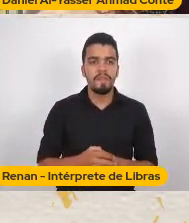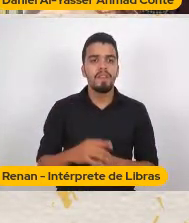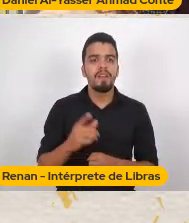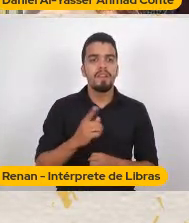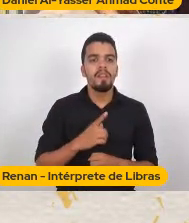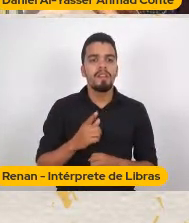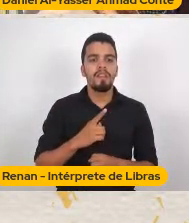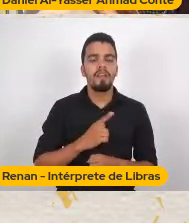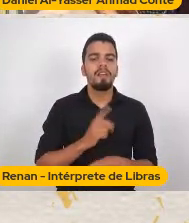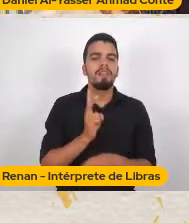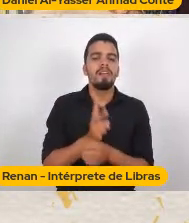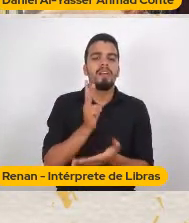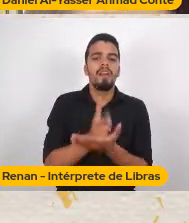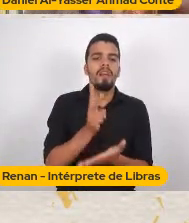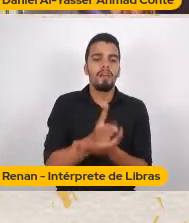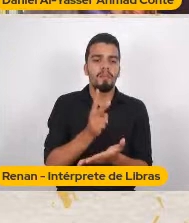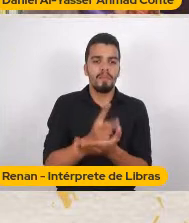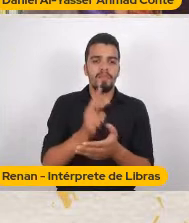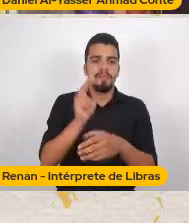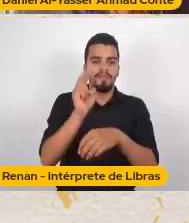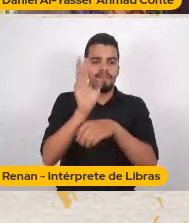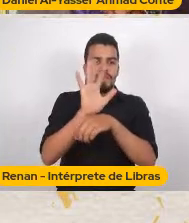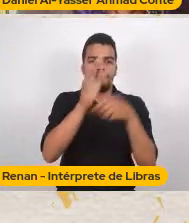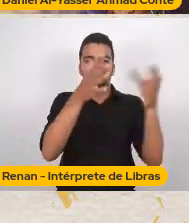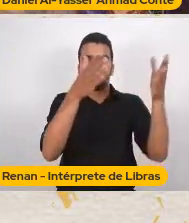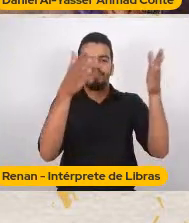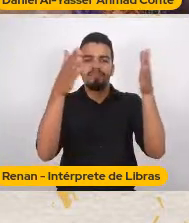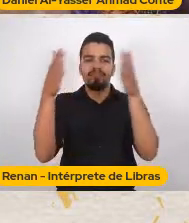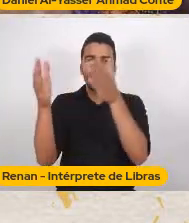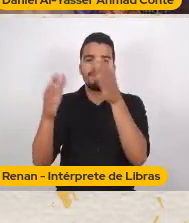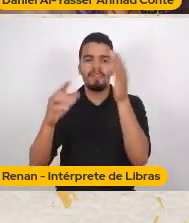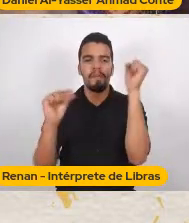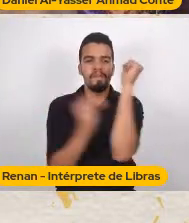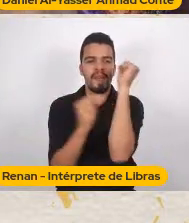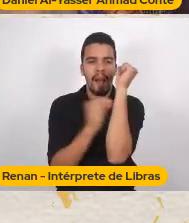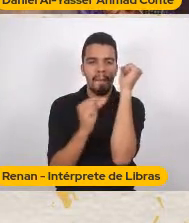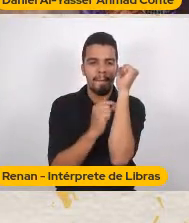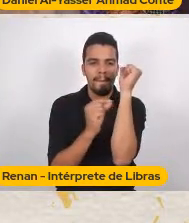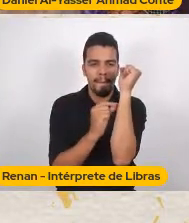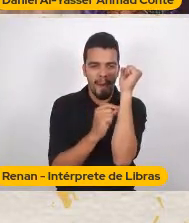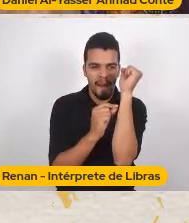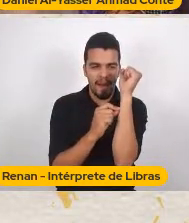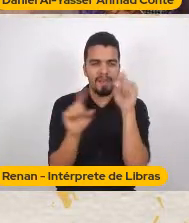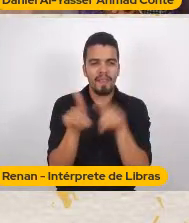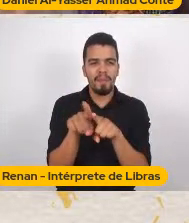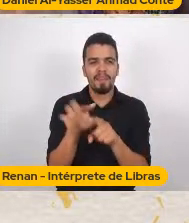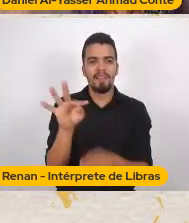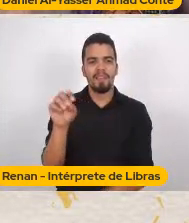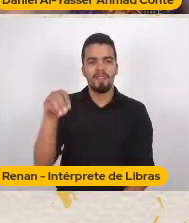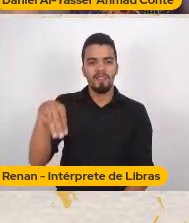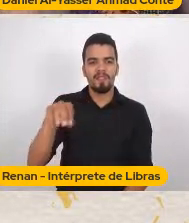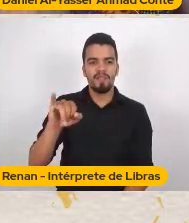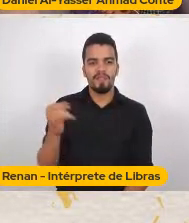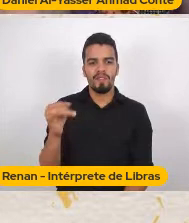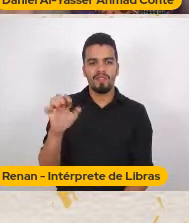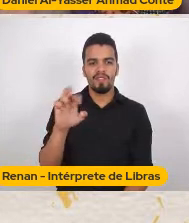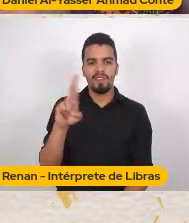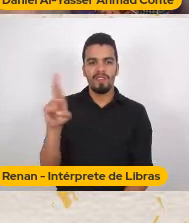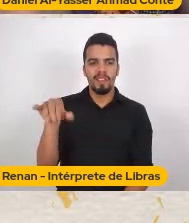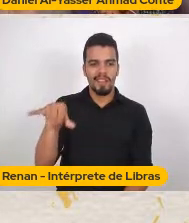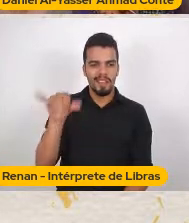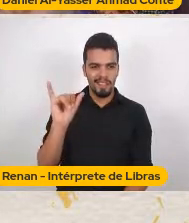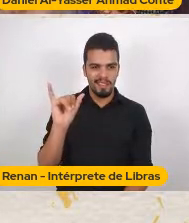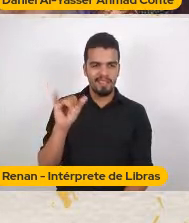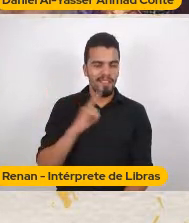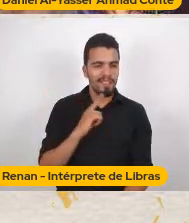Pernalonga Que é uma obra Do Adolfo Caminha Uma obra chamada O Bom Criolo O Bom Criolo É a melhor obra